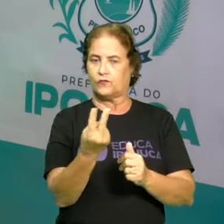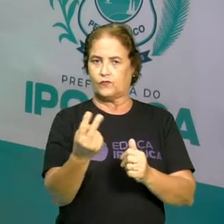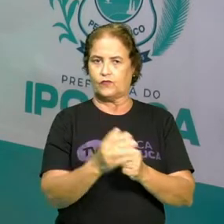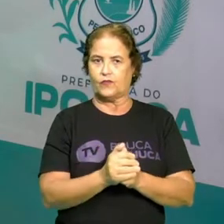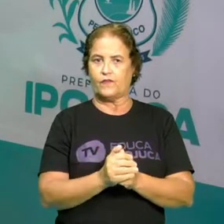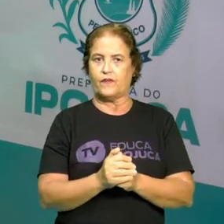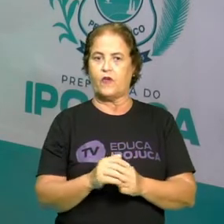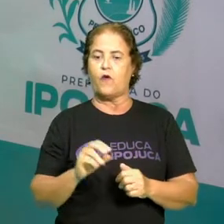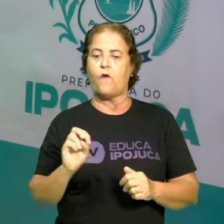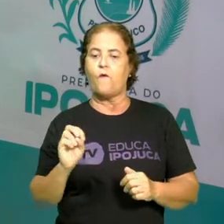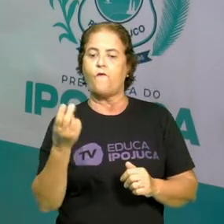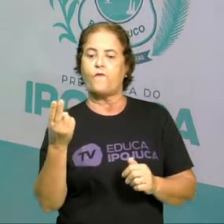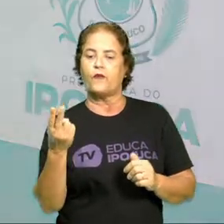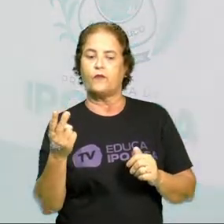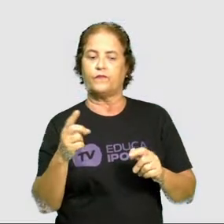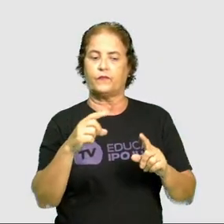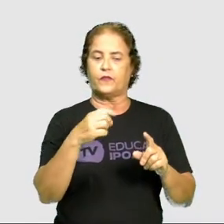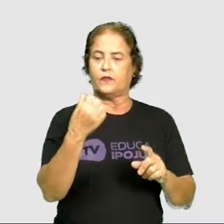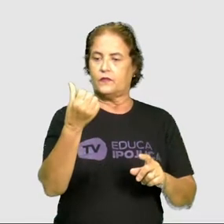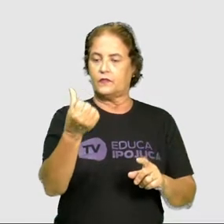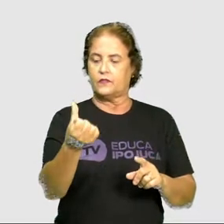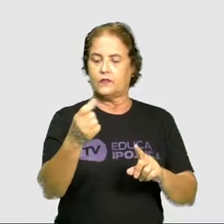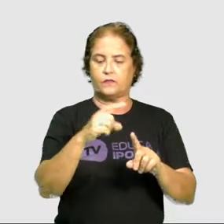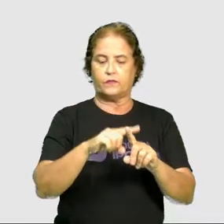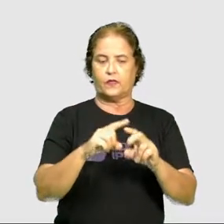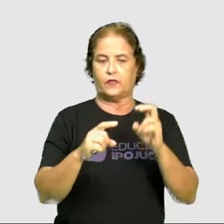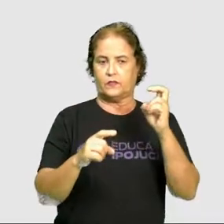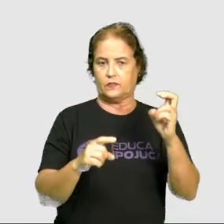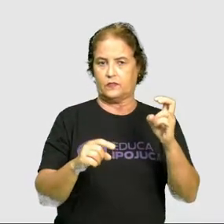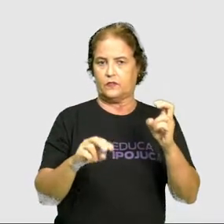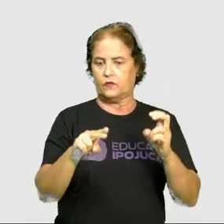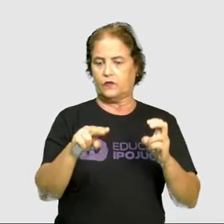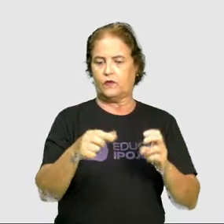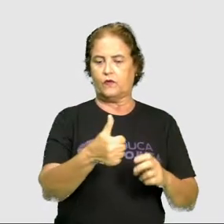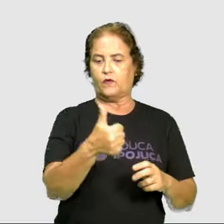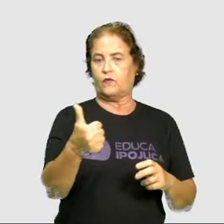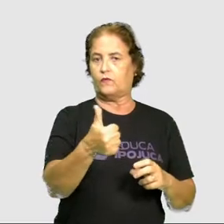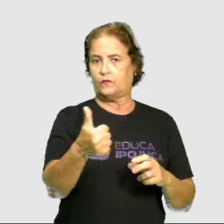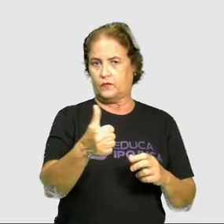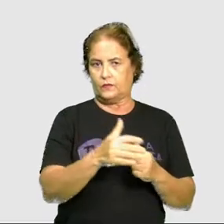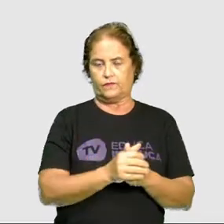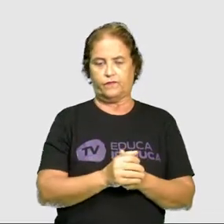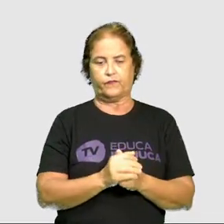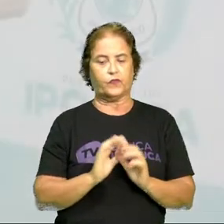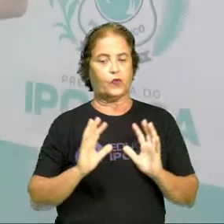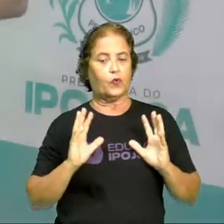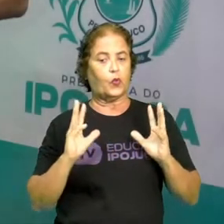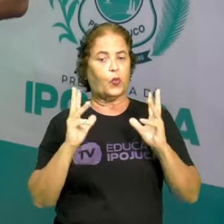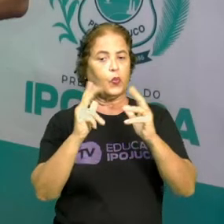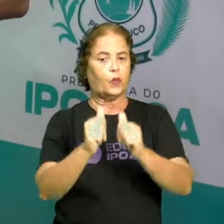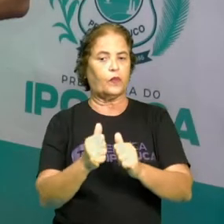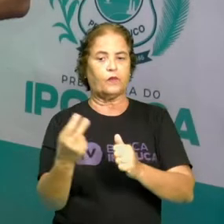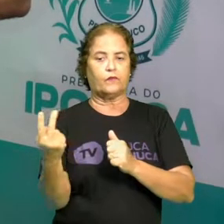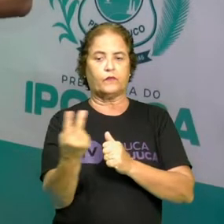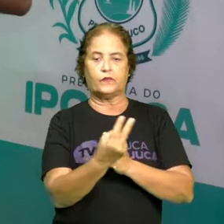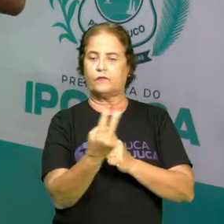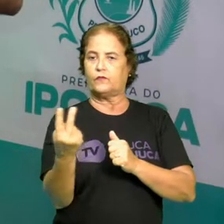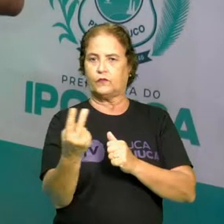valores. Que é seis mais cinco é igual a onze. Se eu quiser o total das coleções.